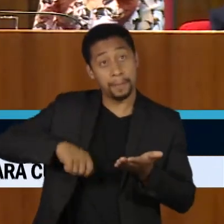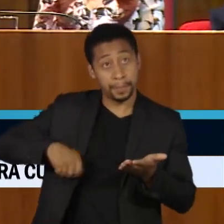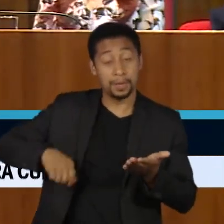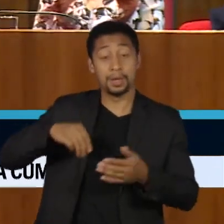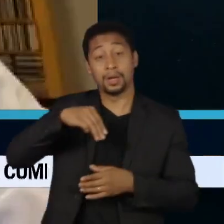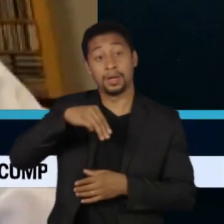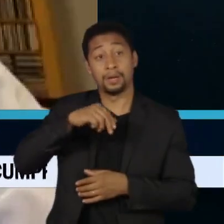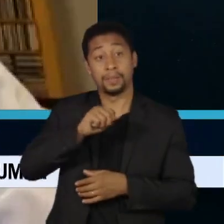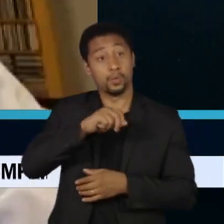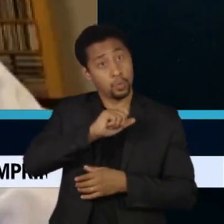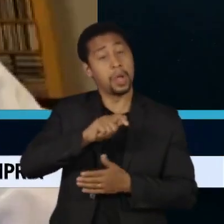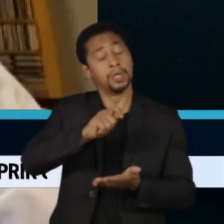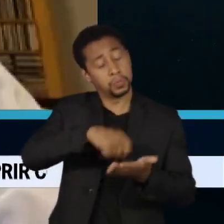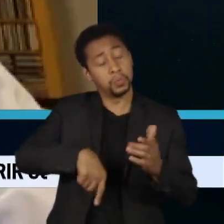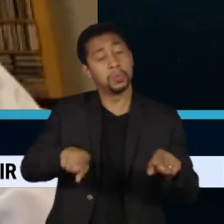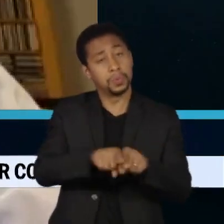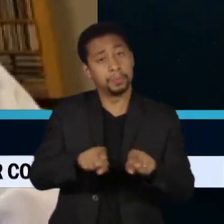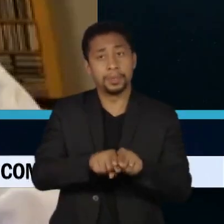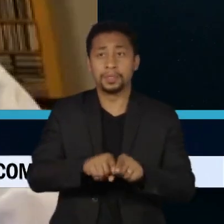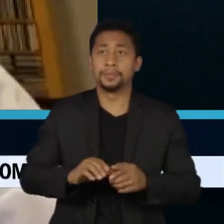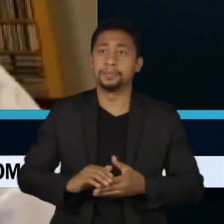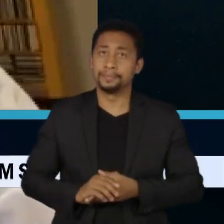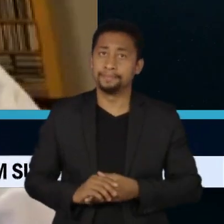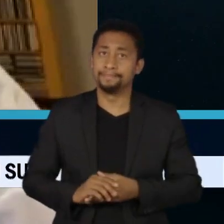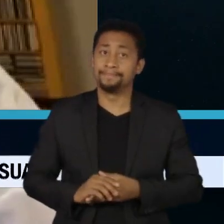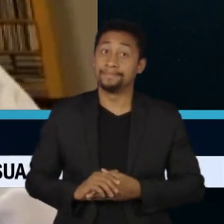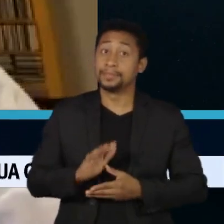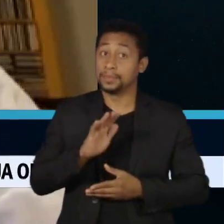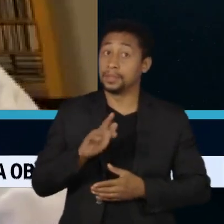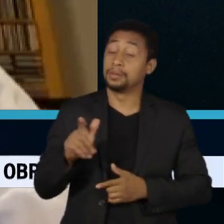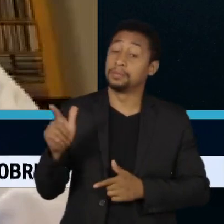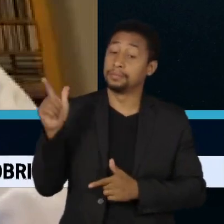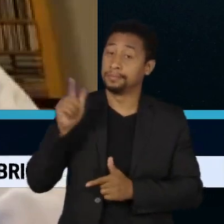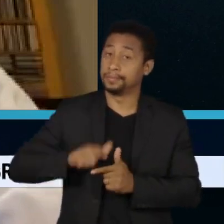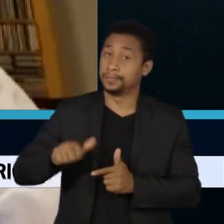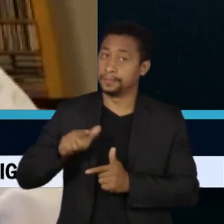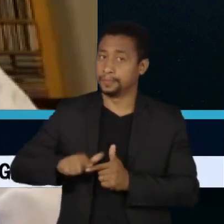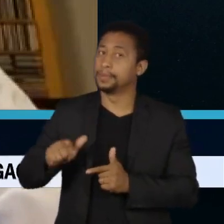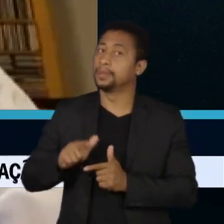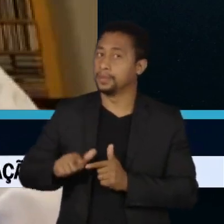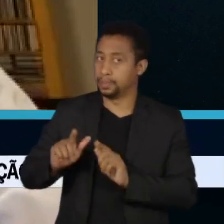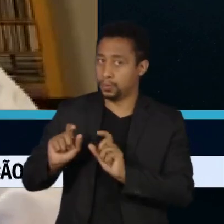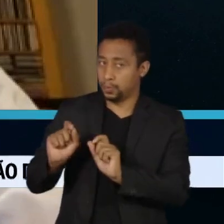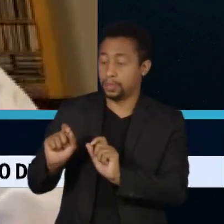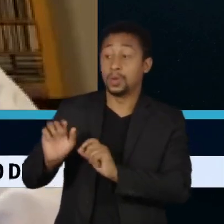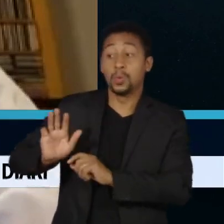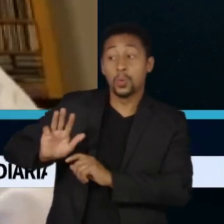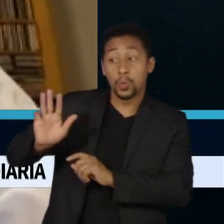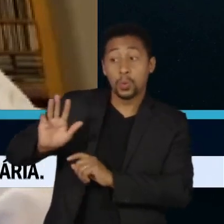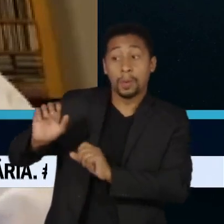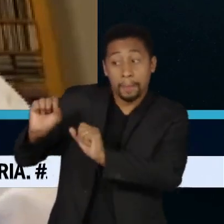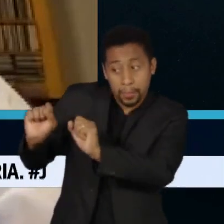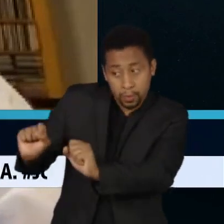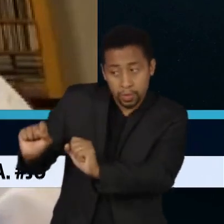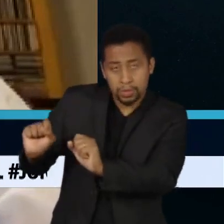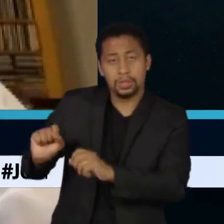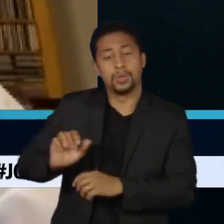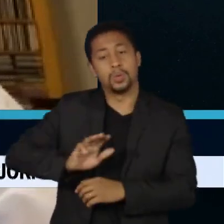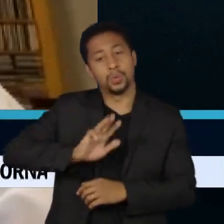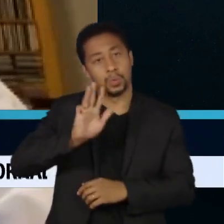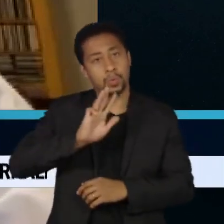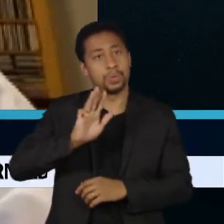Almeida Neto. Há uma questão que transcende o que o presidente pode fazer e essa questão é o que o presidente deve fazer.